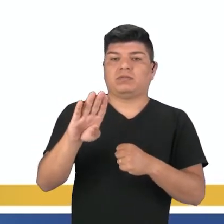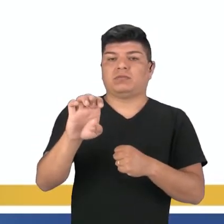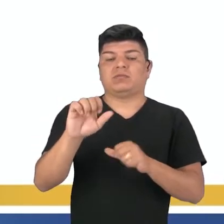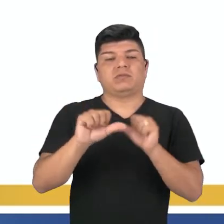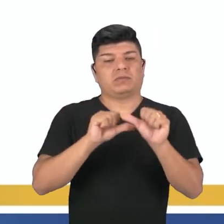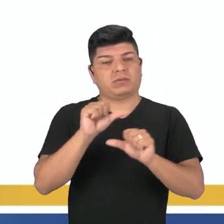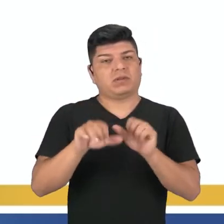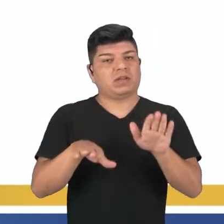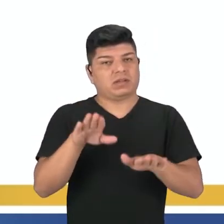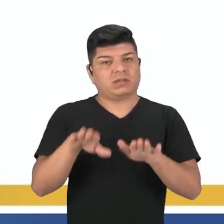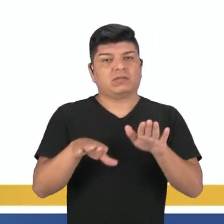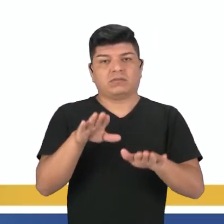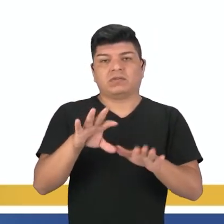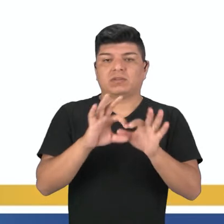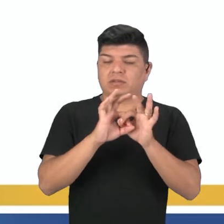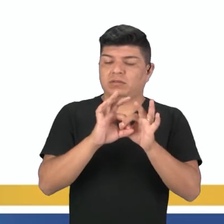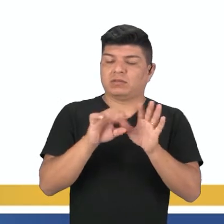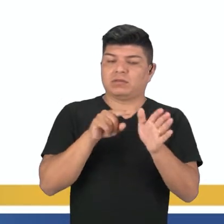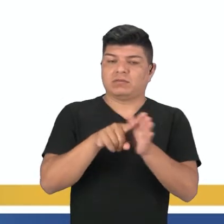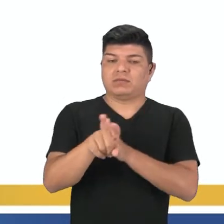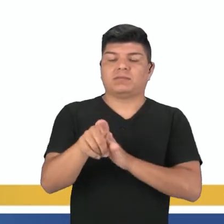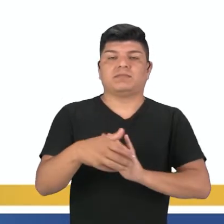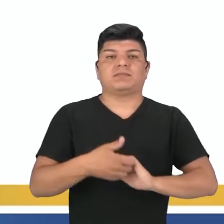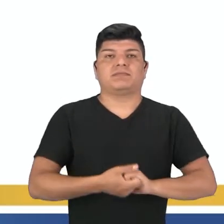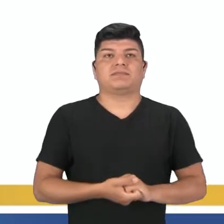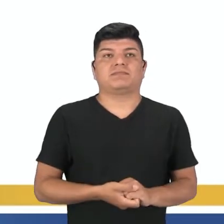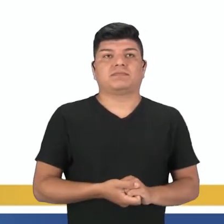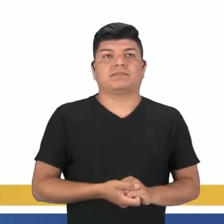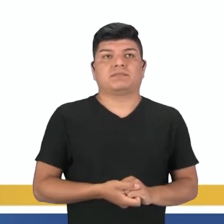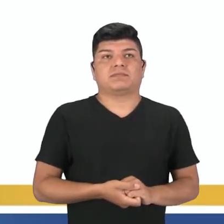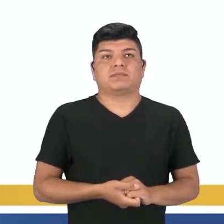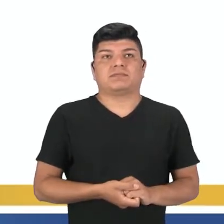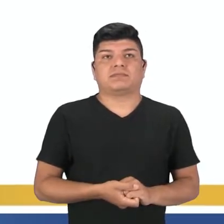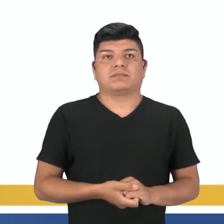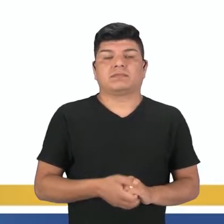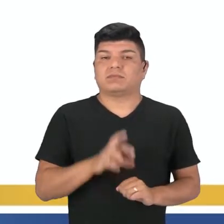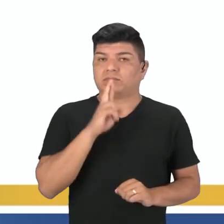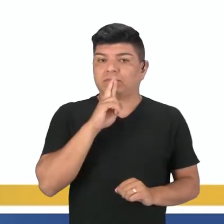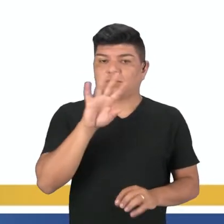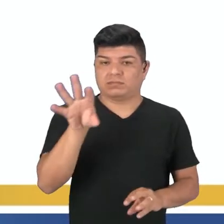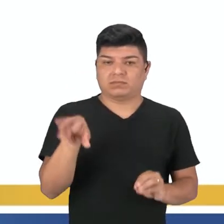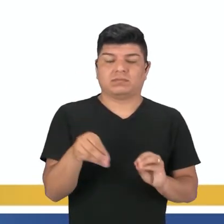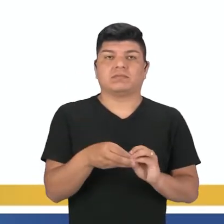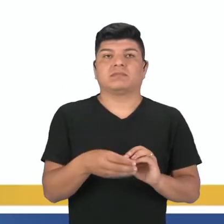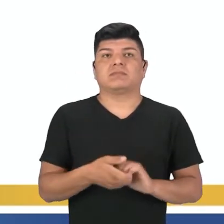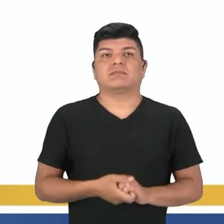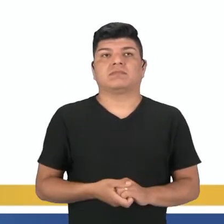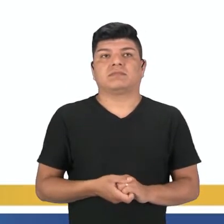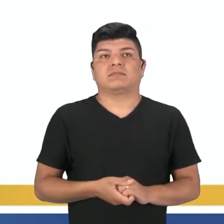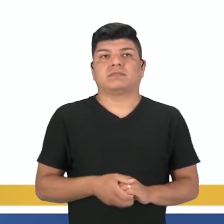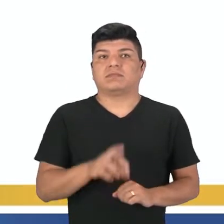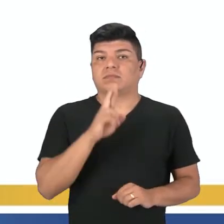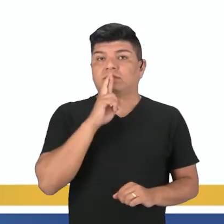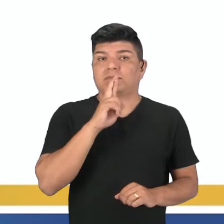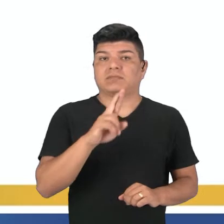vai mudar, tá? Geralmente ele está de acordo com a pergunta. Então essas são as respostas curtas. Já na resposta longa,